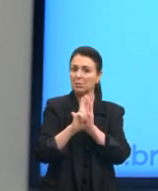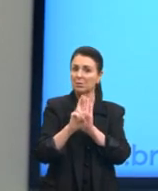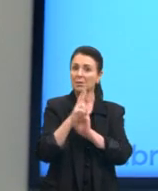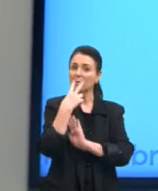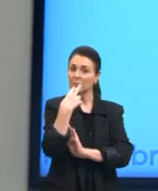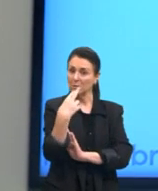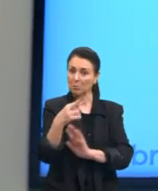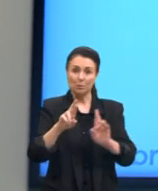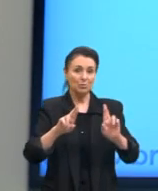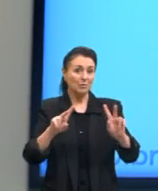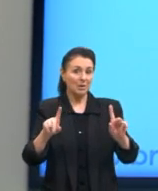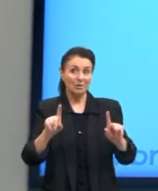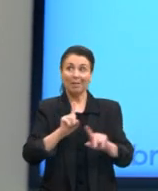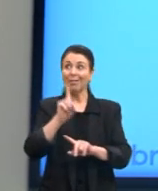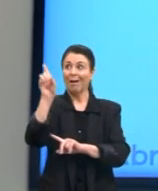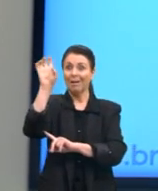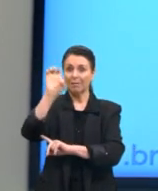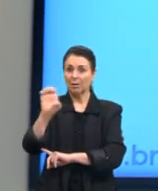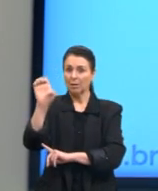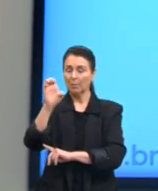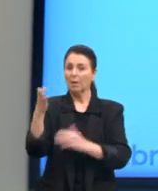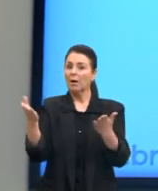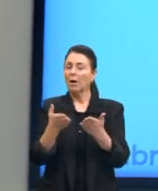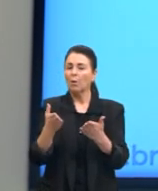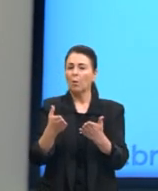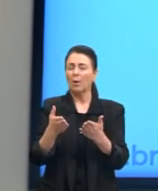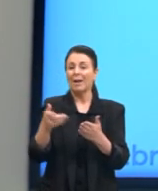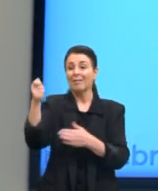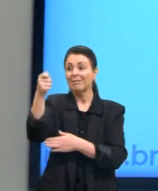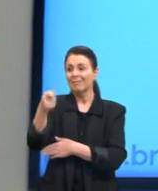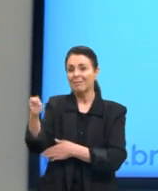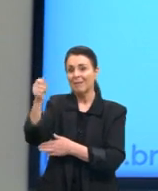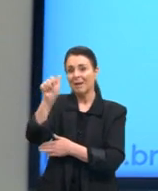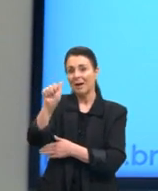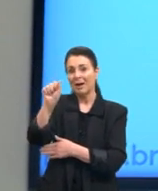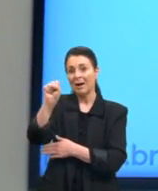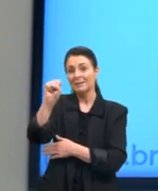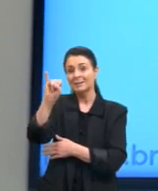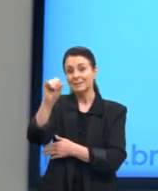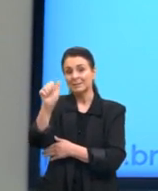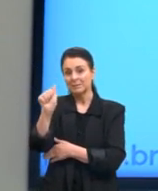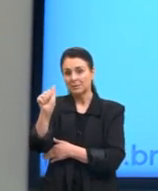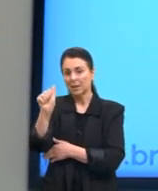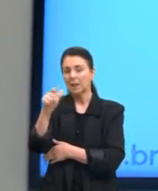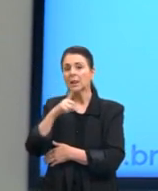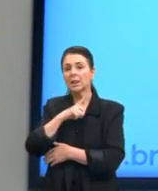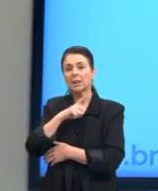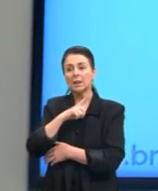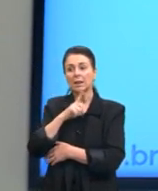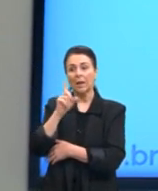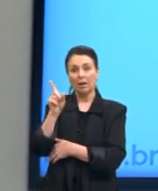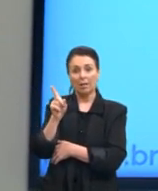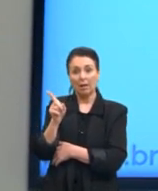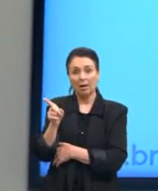Europa. Chegando aqui, já mais para a parte da Ásia, a gente tem, provavelmente, o